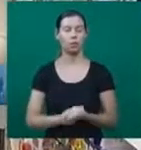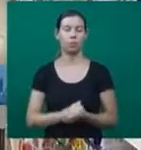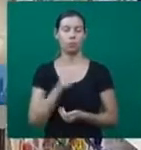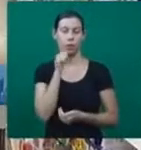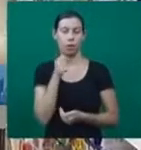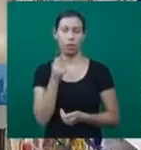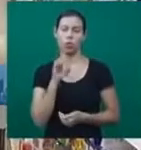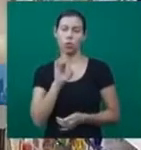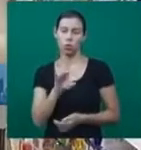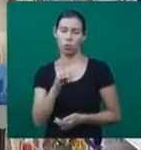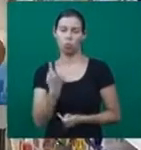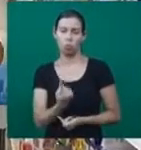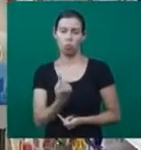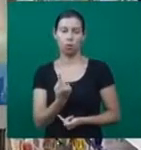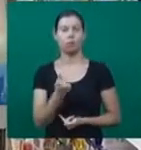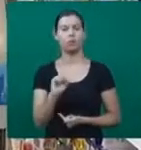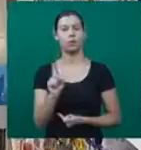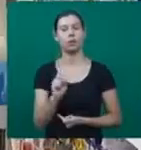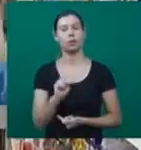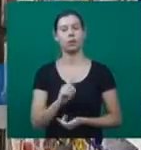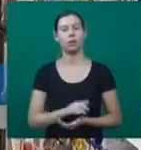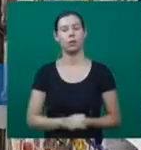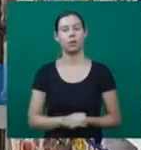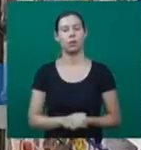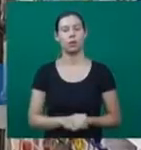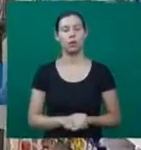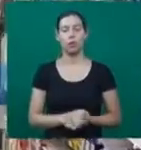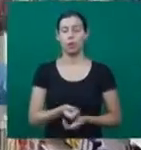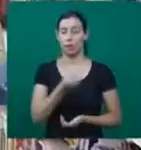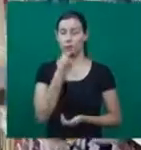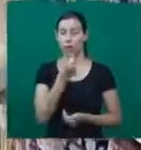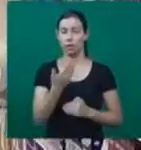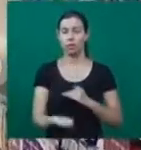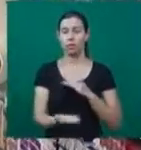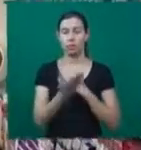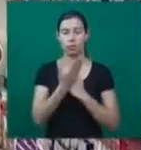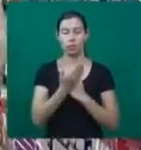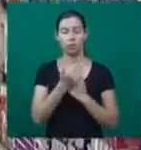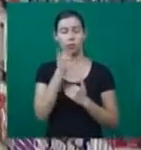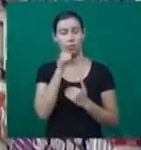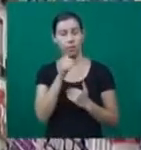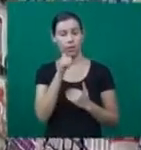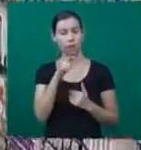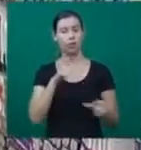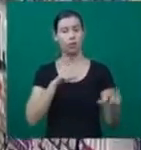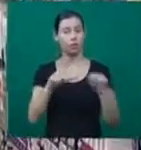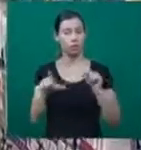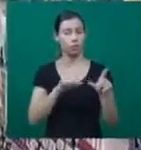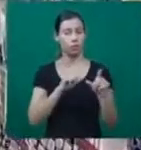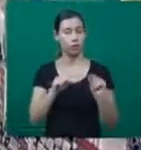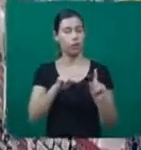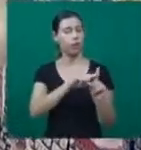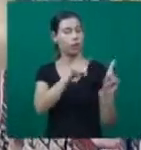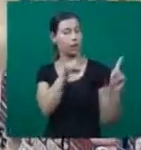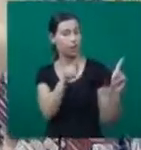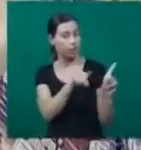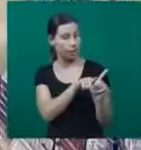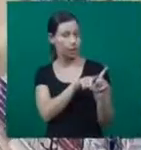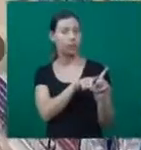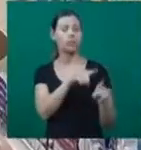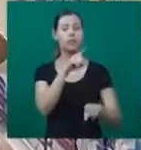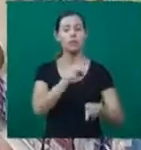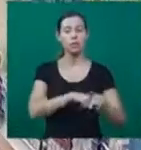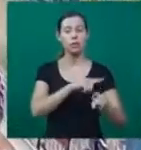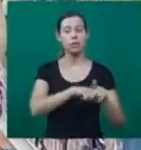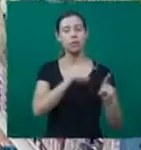apesar da pílula ter sido uma grande conquista para as mulheres, que passaram a decidir se e quando queriam engravidar, os